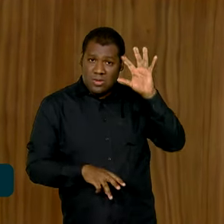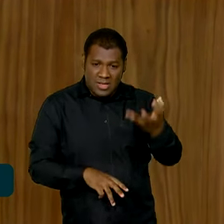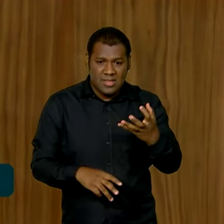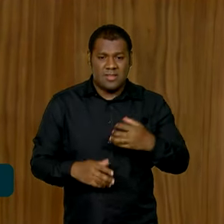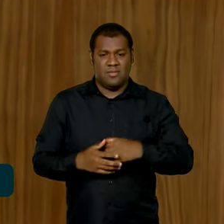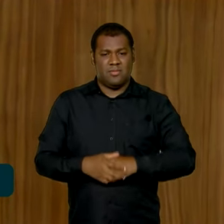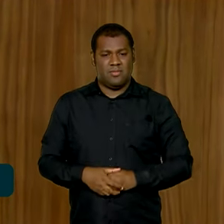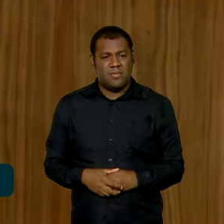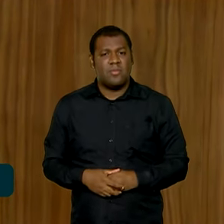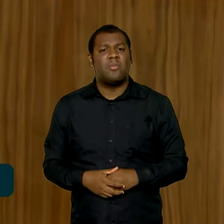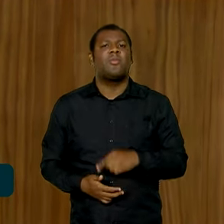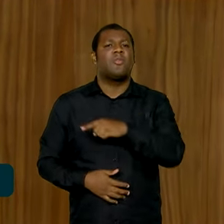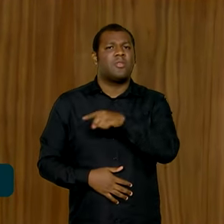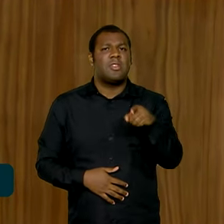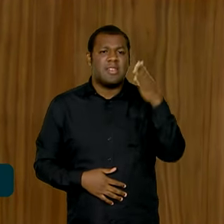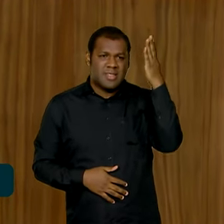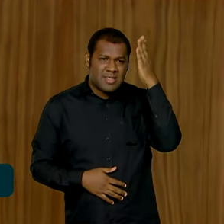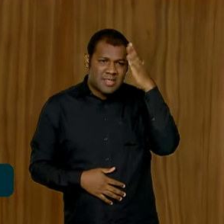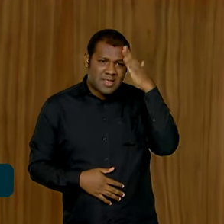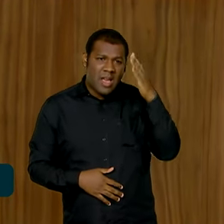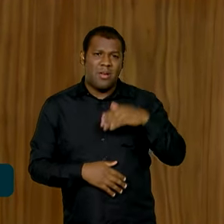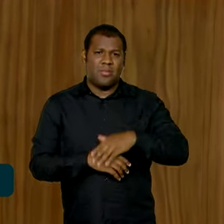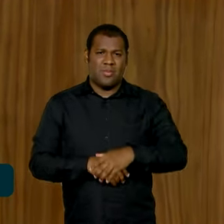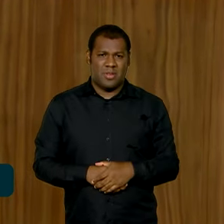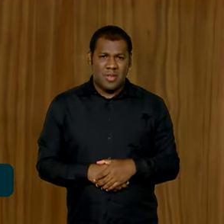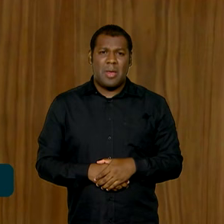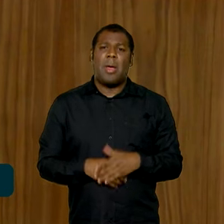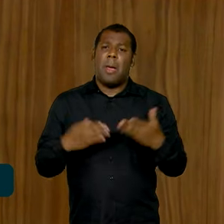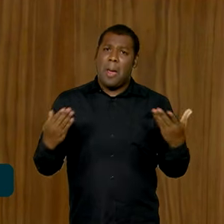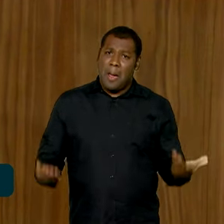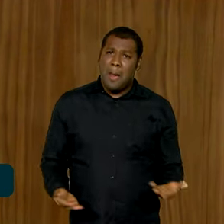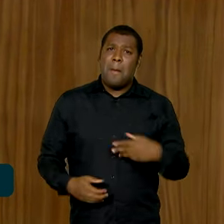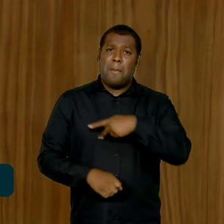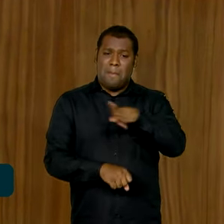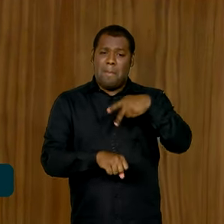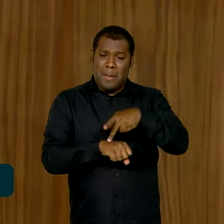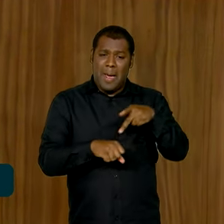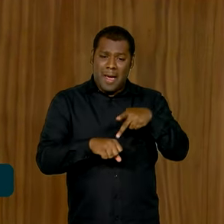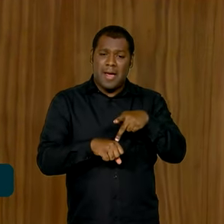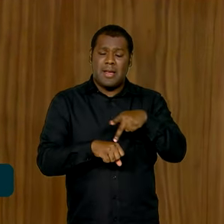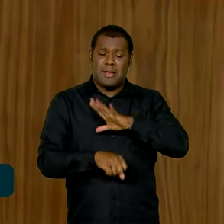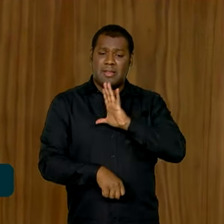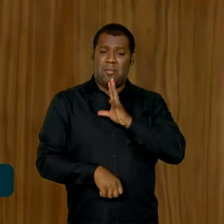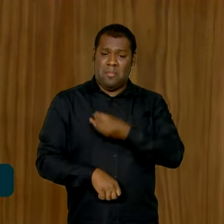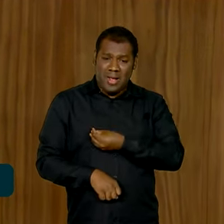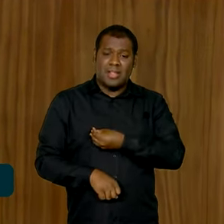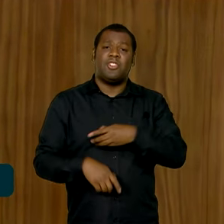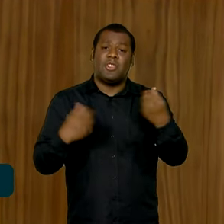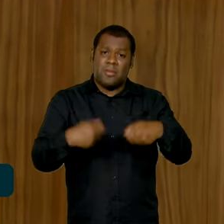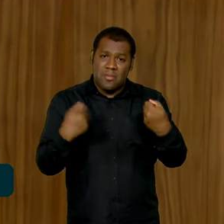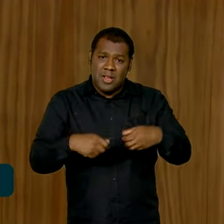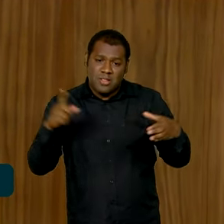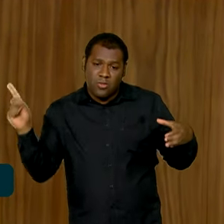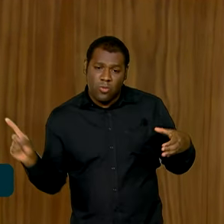desculpa para impedir o ingresso da Palestina na ONU como membro pleno. A retomada